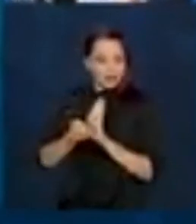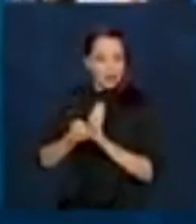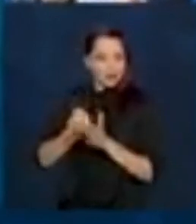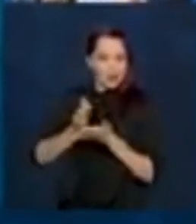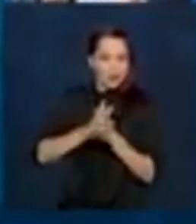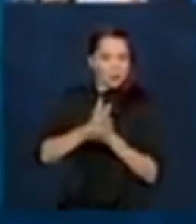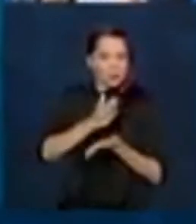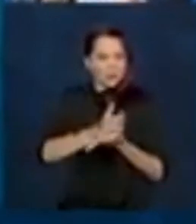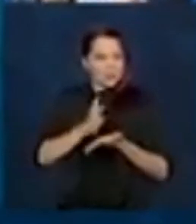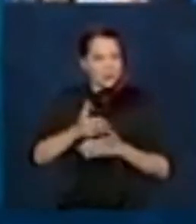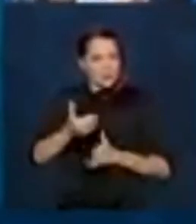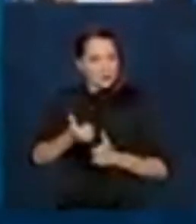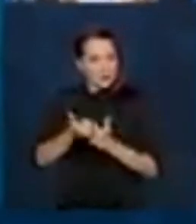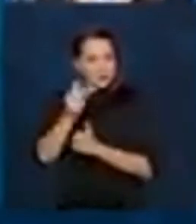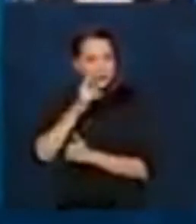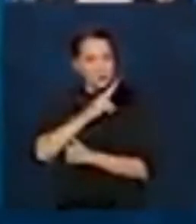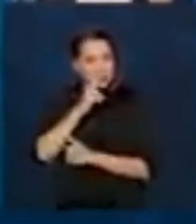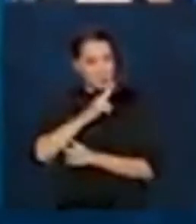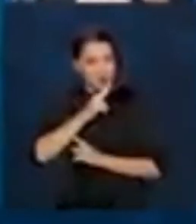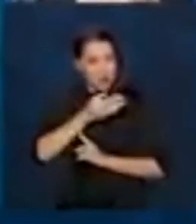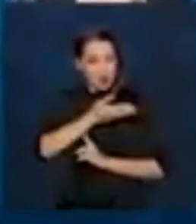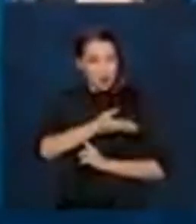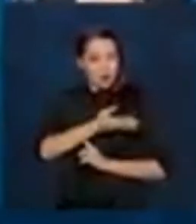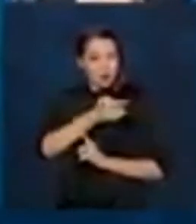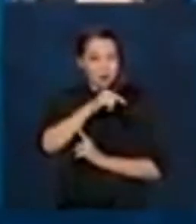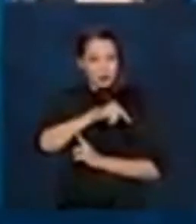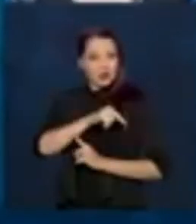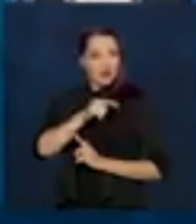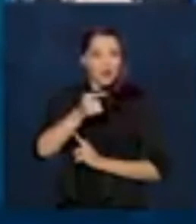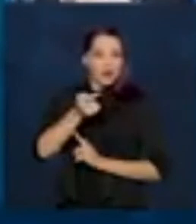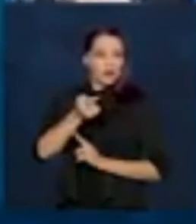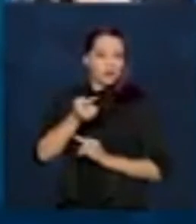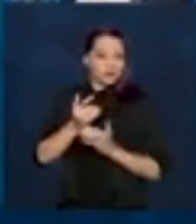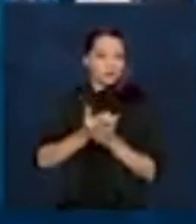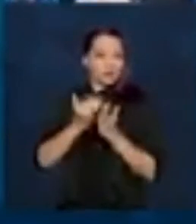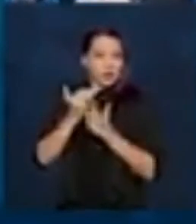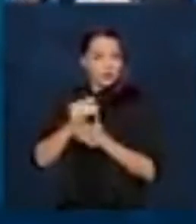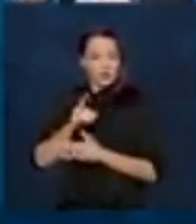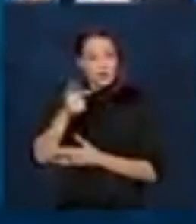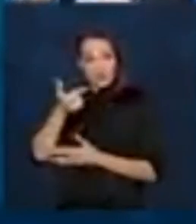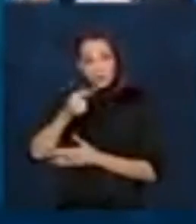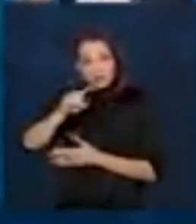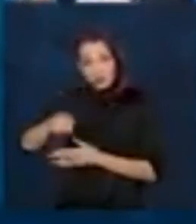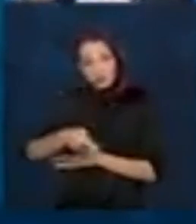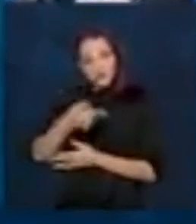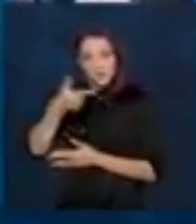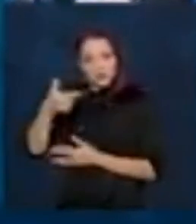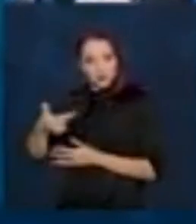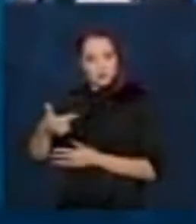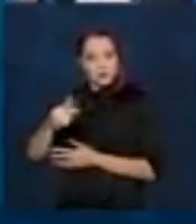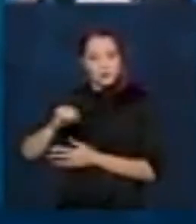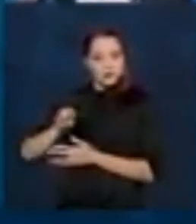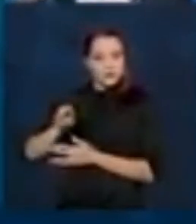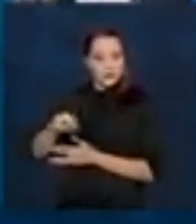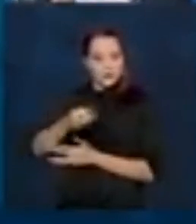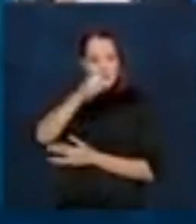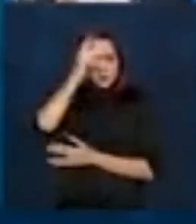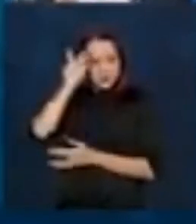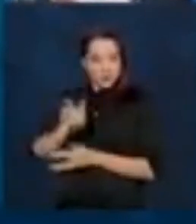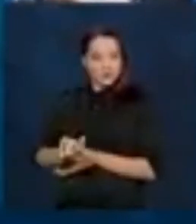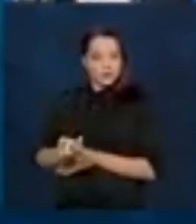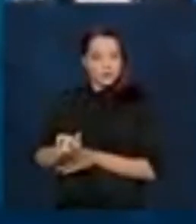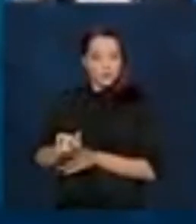parcela do auxílio emergencial com aquela prestação maior e 2,2 milhões de